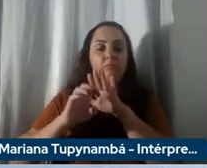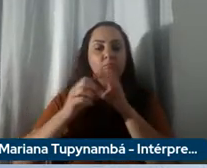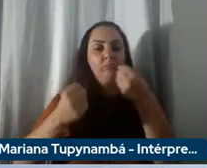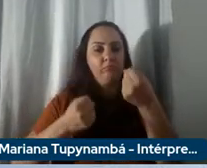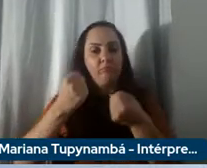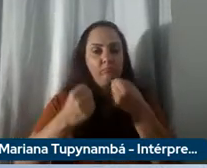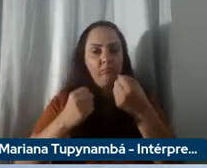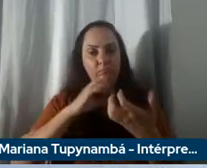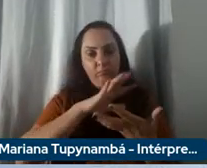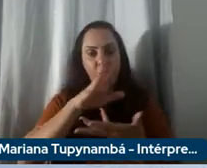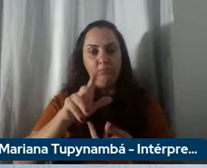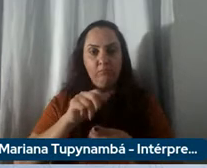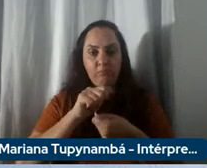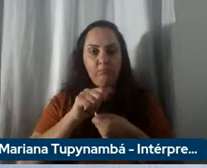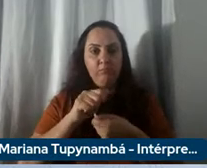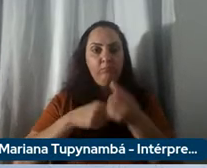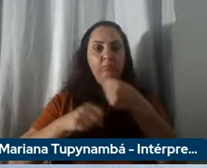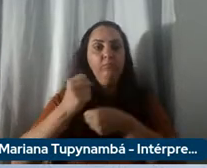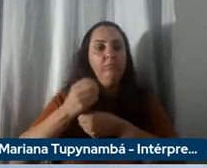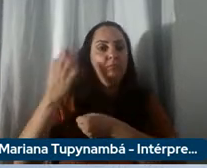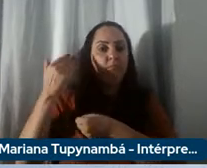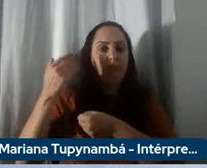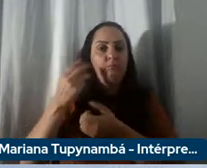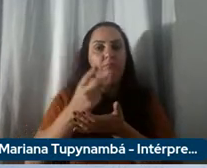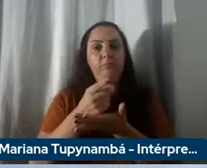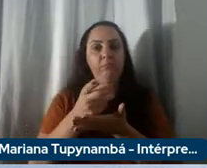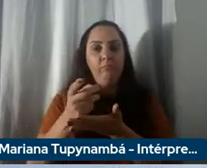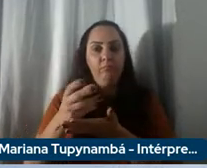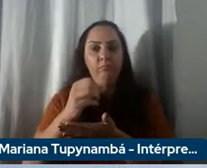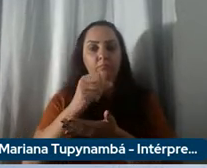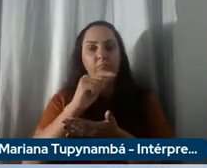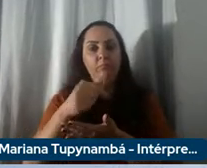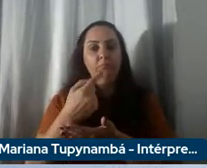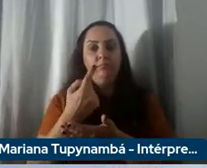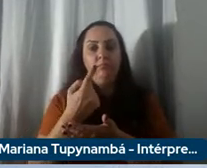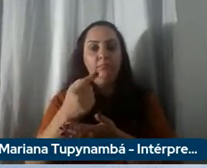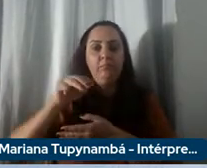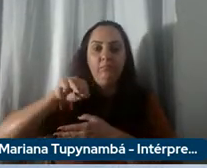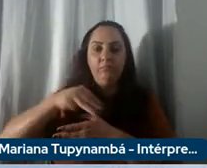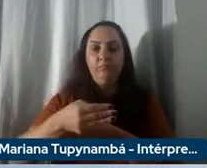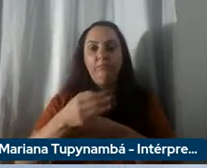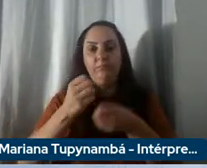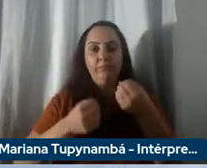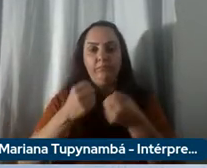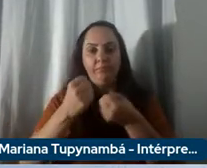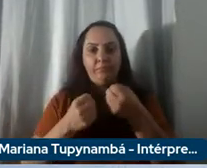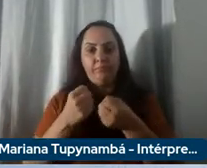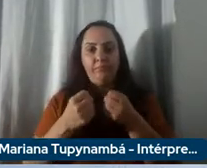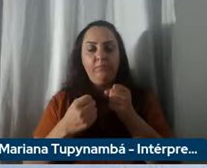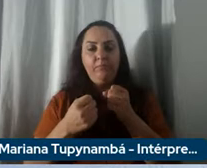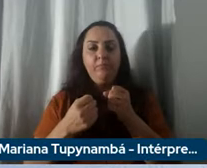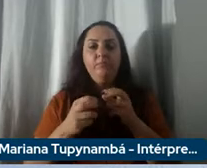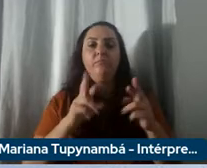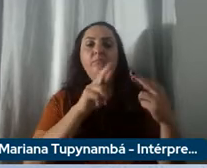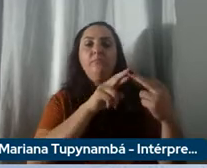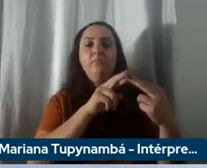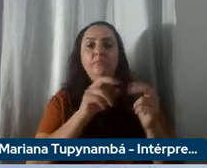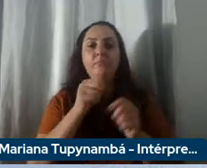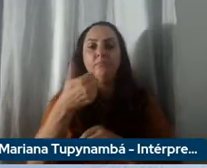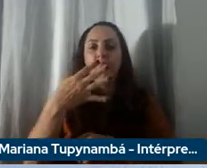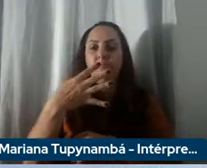passado, produziu e vendeu 6,1 milhões de carros, representa 14 grandes marcas